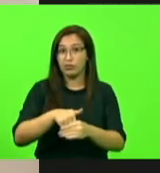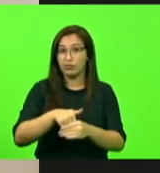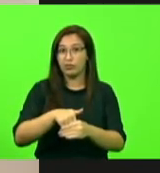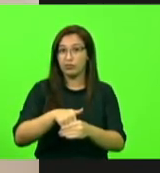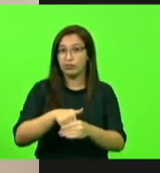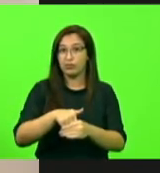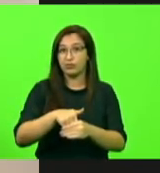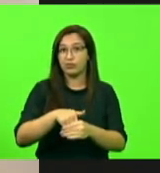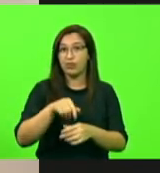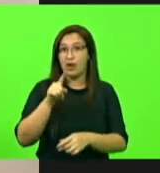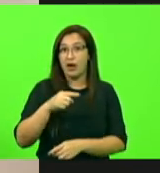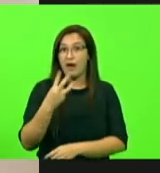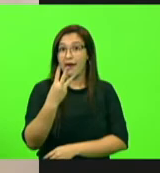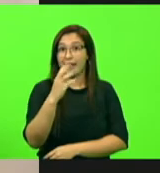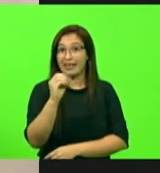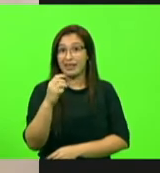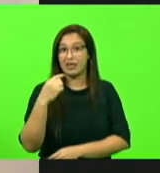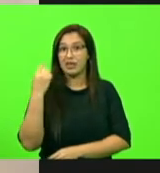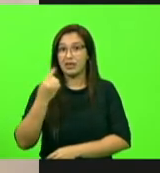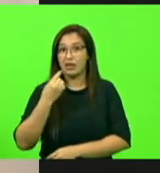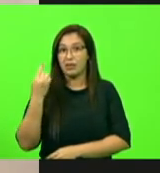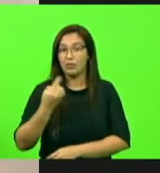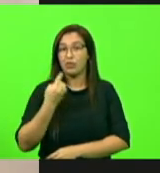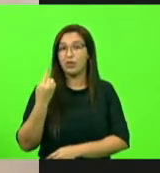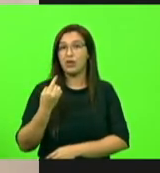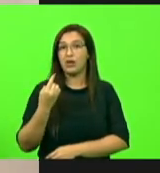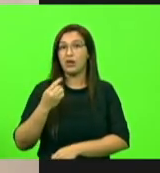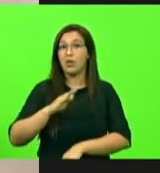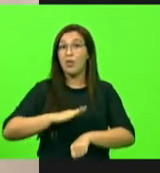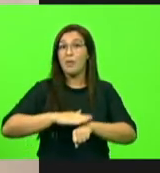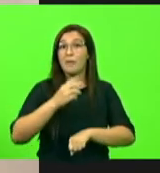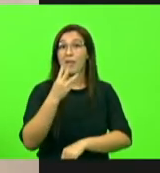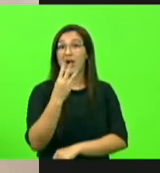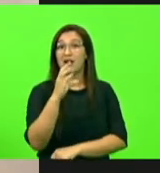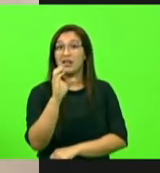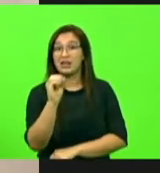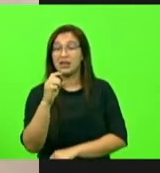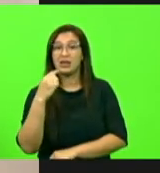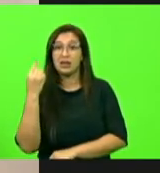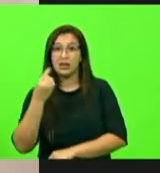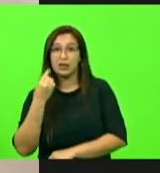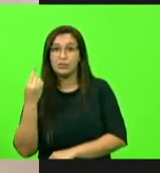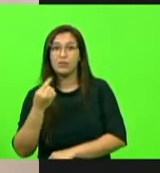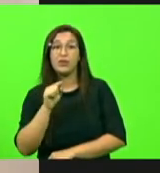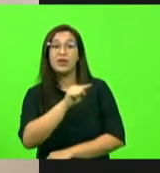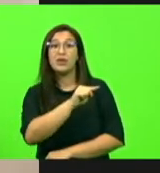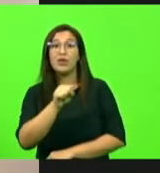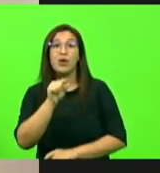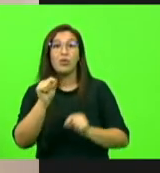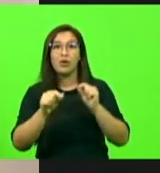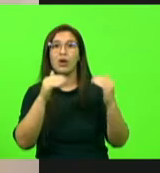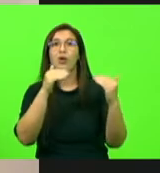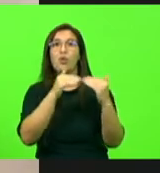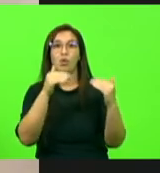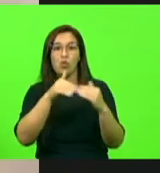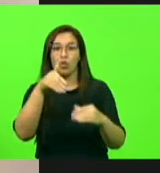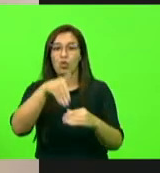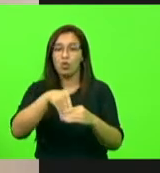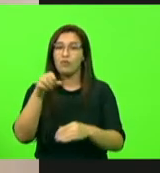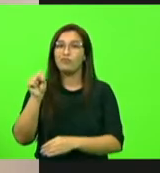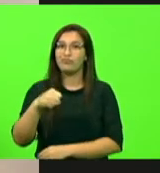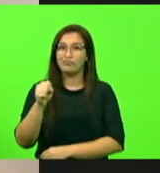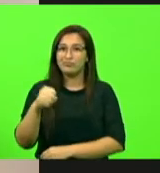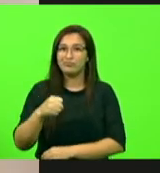30 deputados, mais de 30 deputados dos 40 disseram sim para colocar na